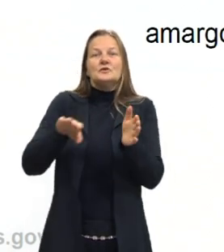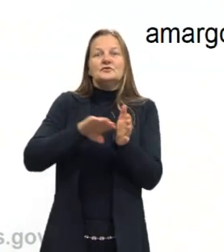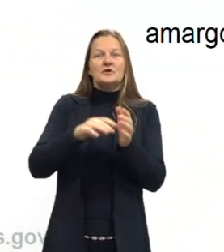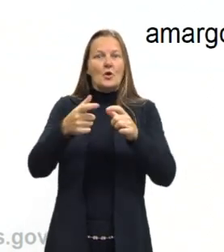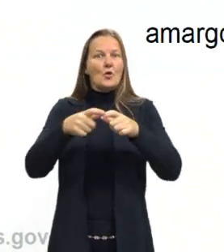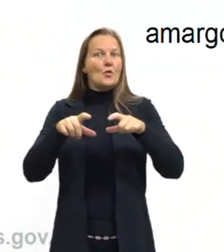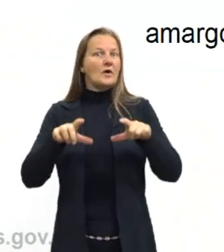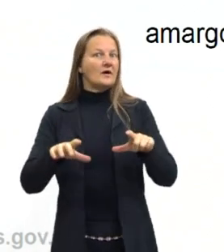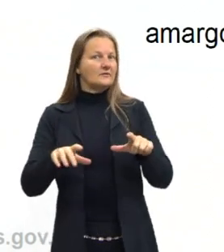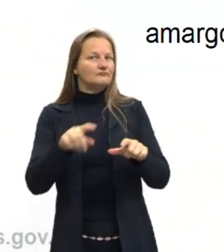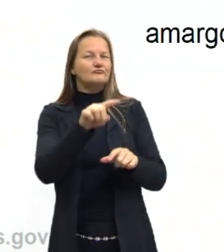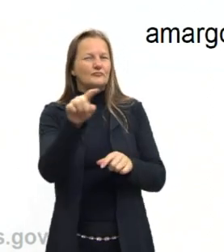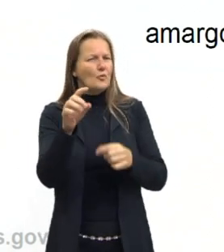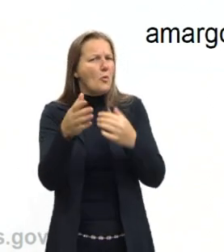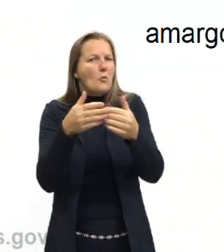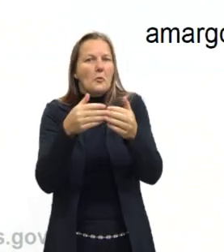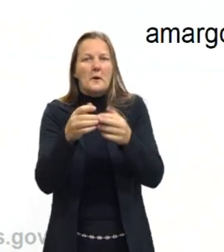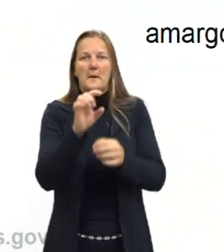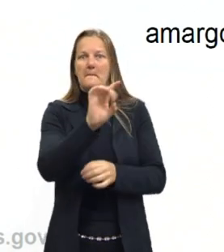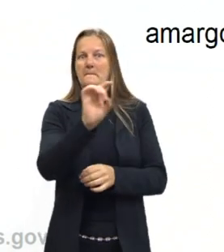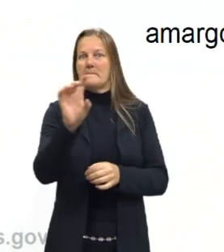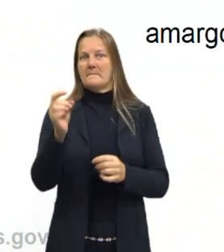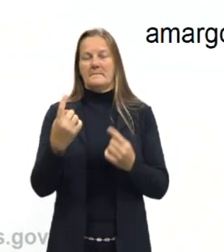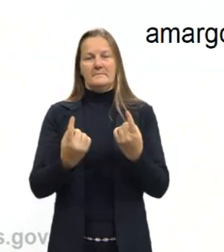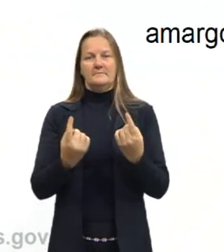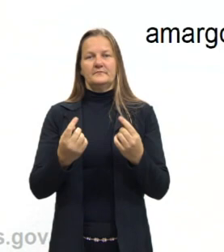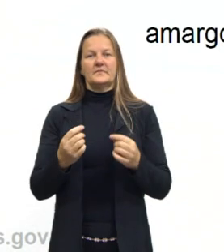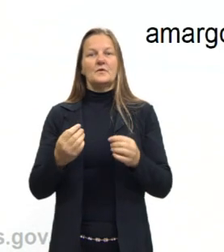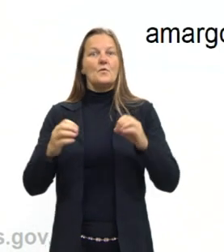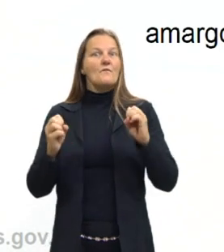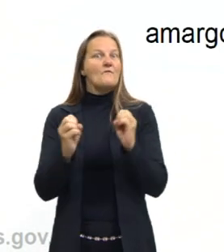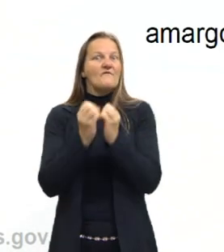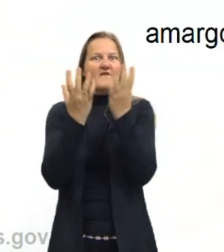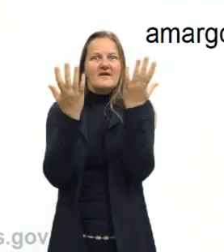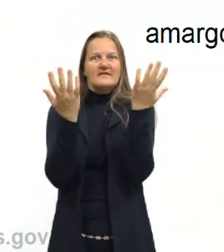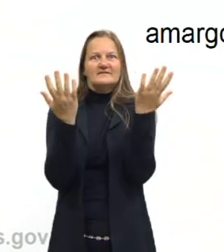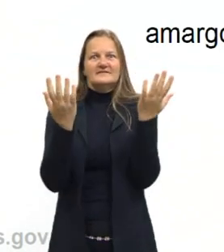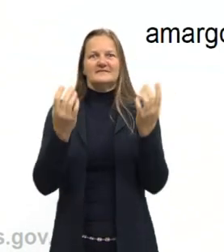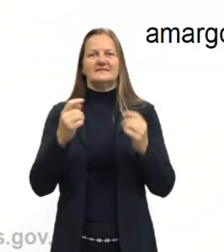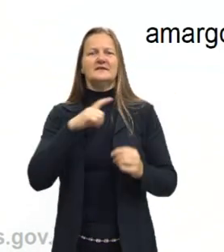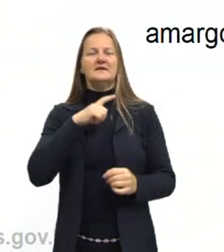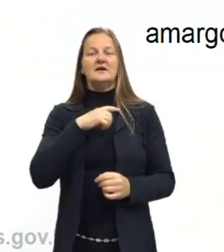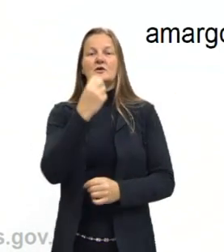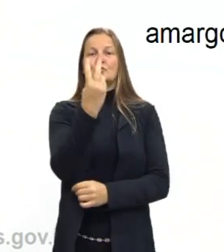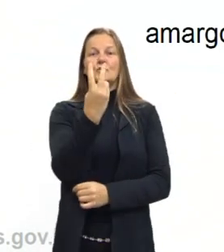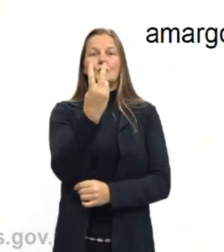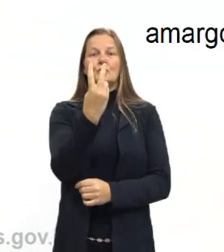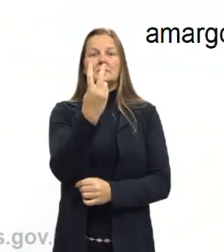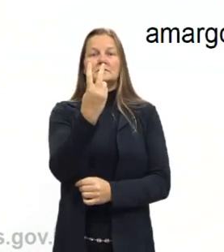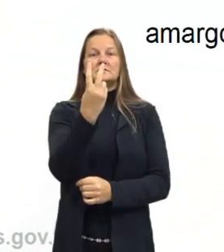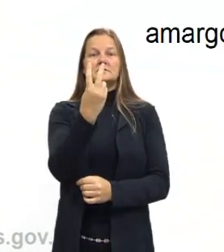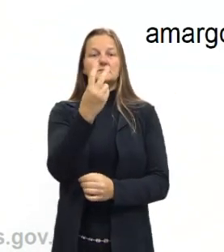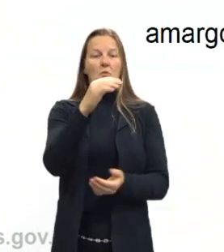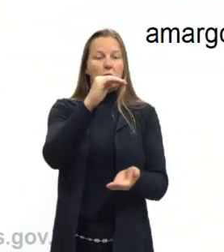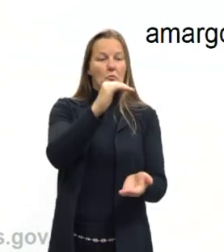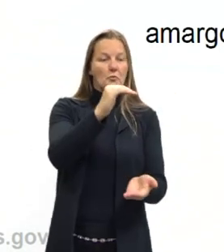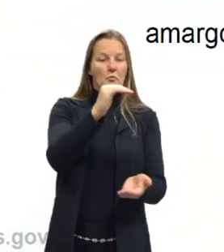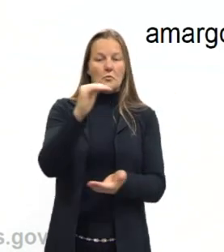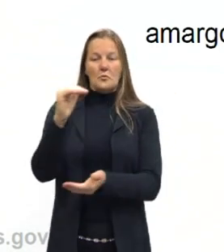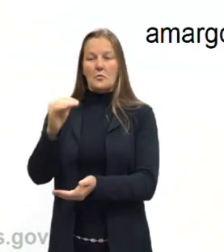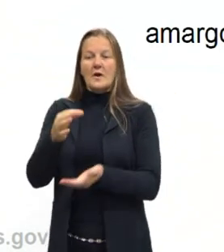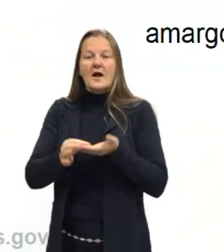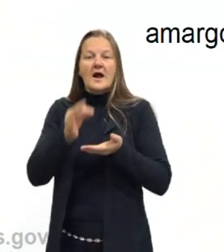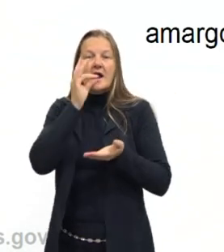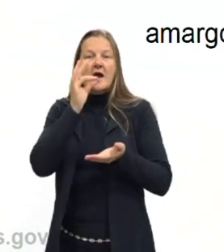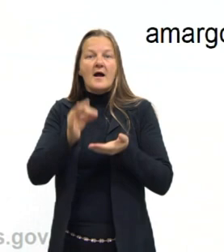lugar, e isso pode acontecer com qualquer pessoa, num evento, por exemplo, e tem duas garrafas de café. Uma garrafa